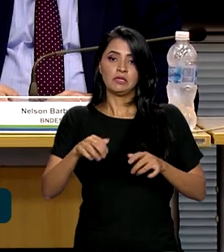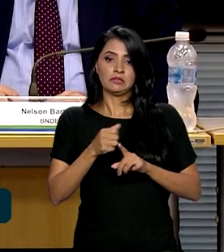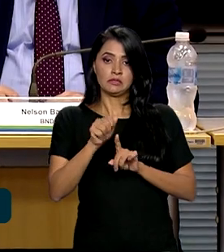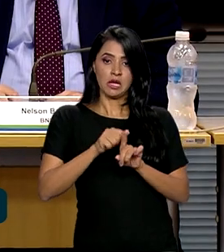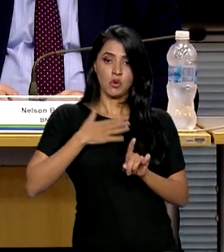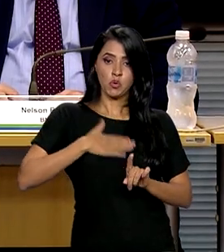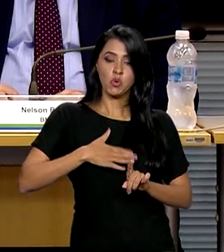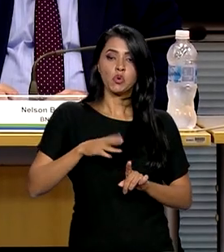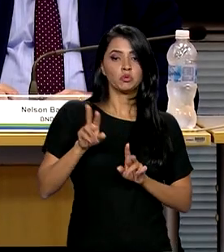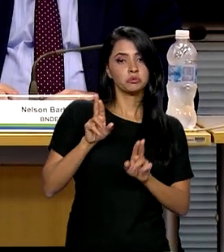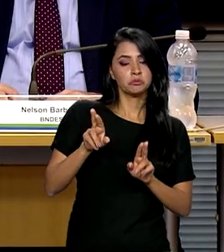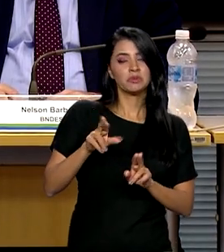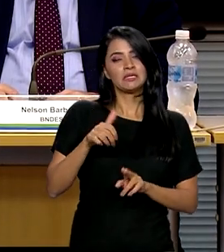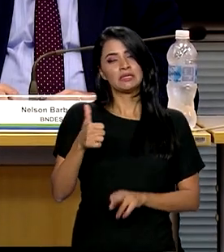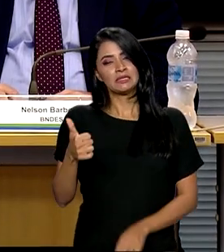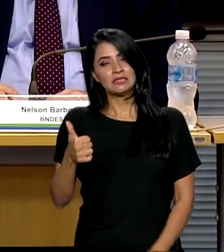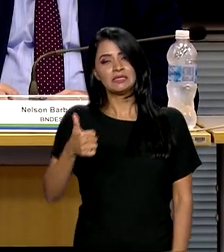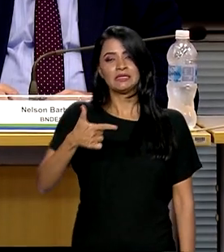perspectiva de R$ 120 bilhões. R$ bilhões. E